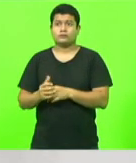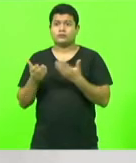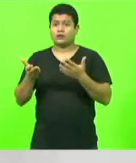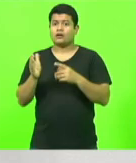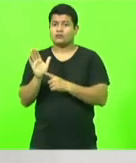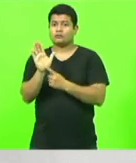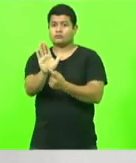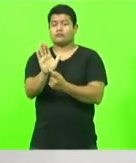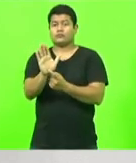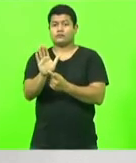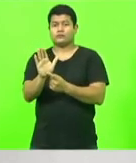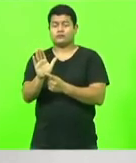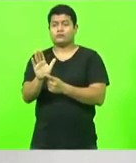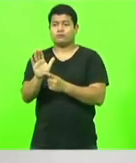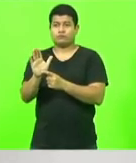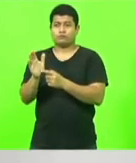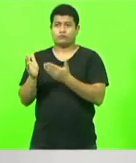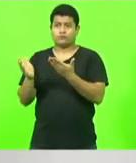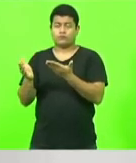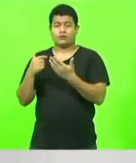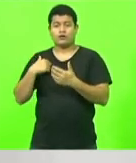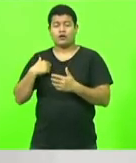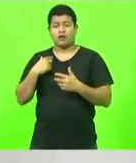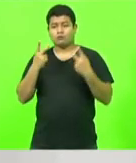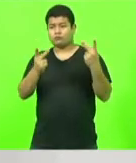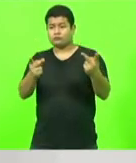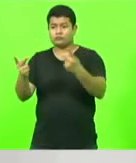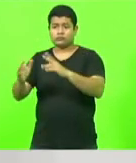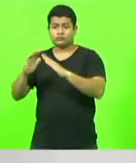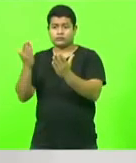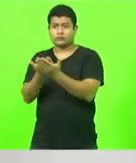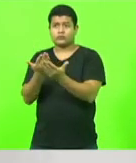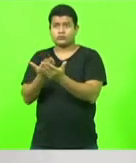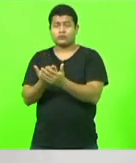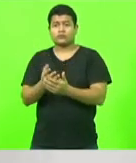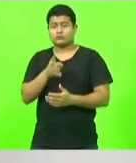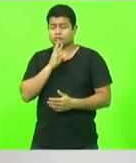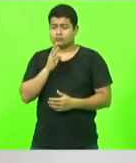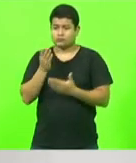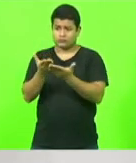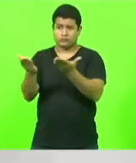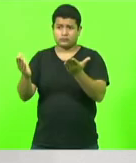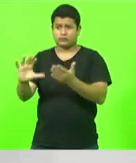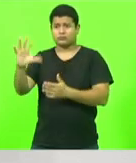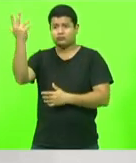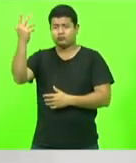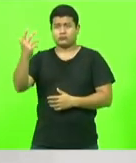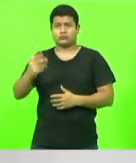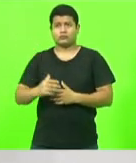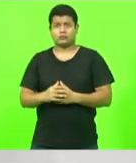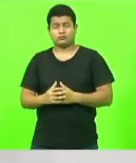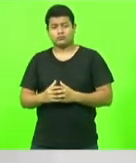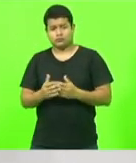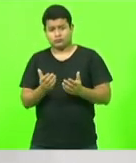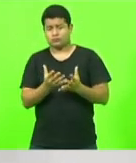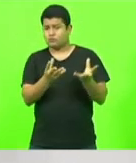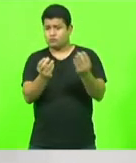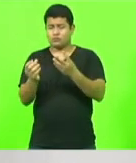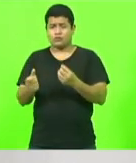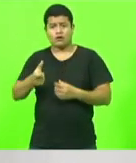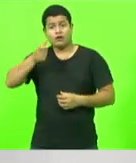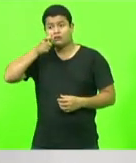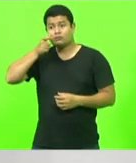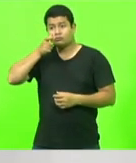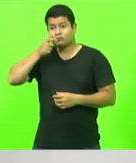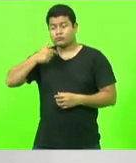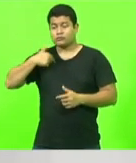que eu tenho visto nas escolas, por onde eu passo. como vocês, muitos acompanham o nosso trabalho, quando